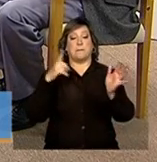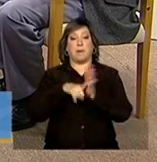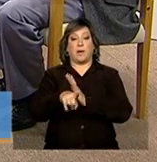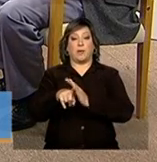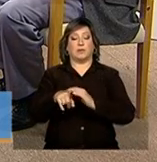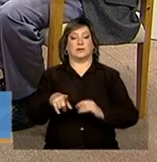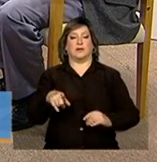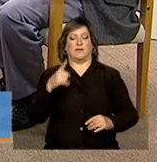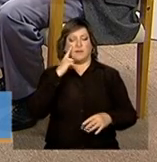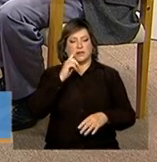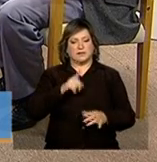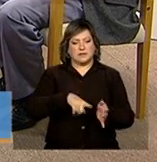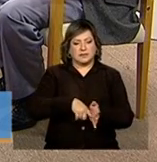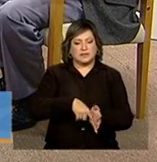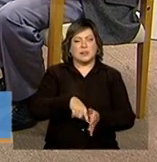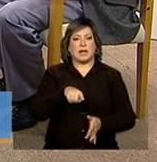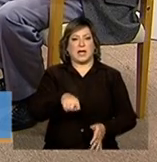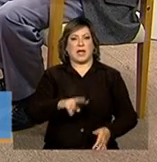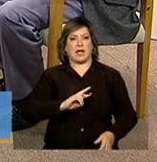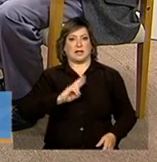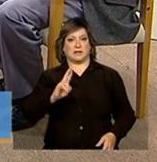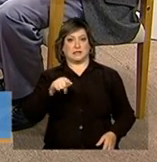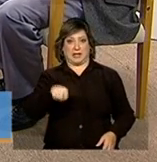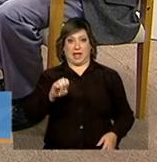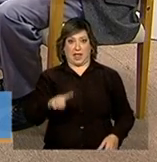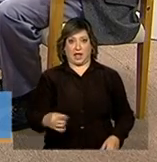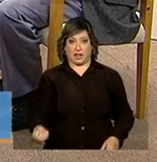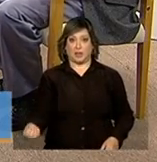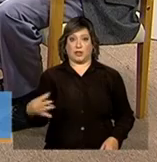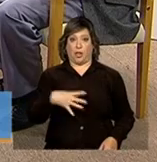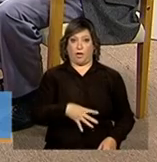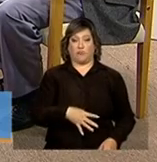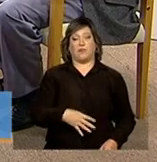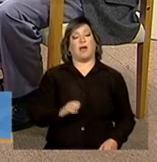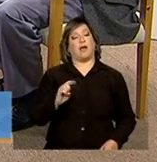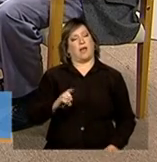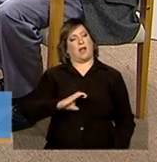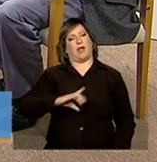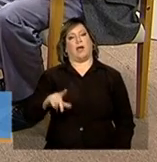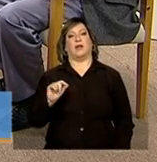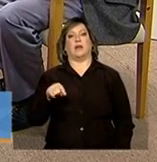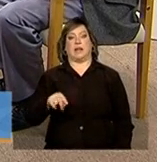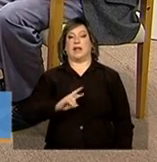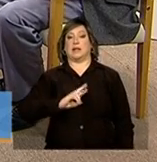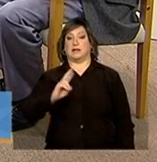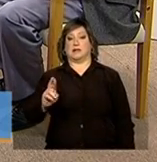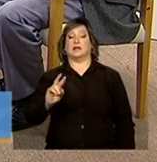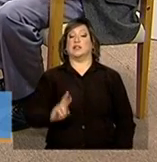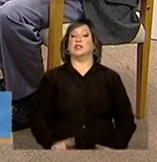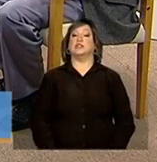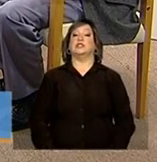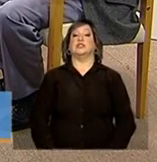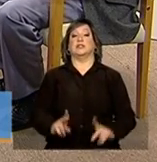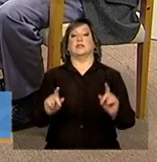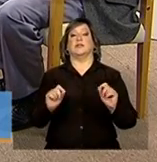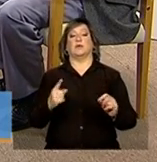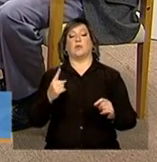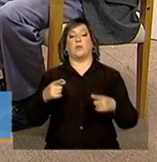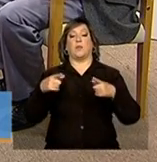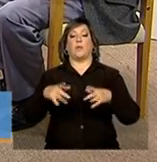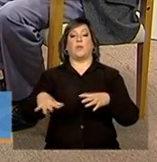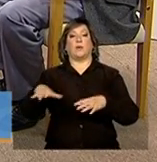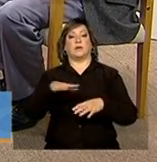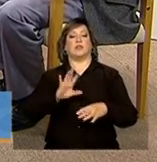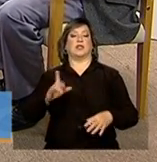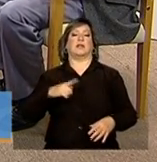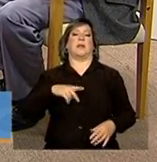resposta de uma unidade que ela é nova, é óbvio que a resposta vai ser diferente de uma unidade que já existe